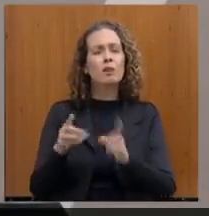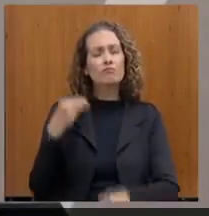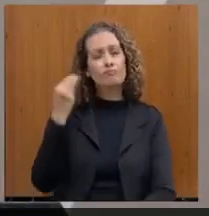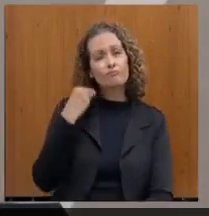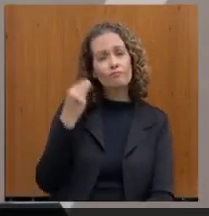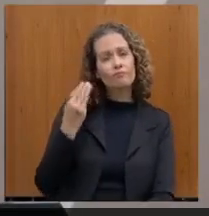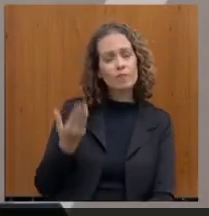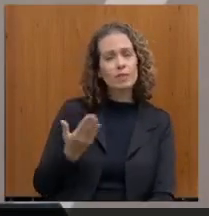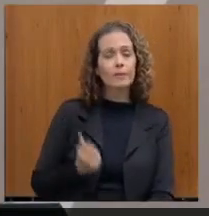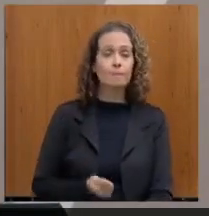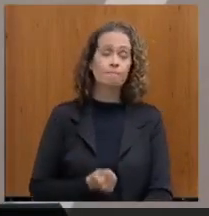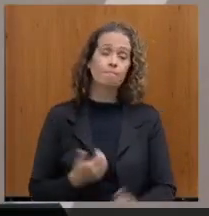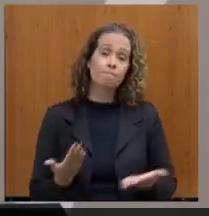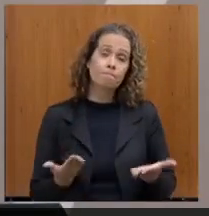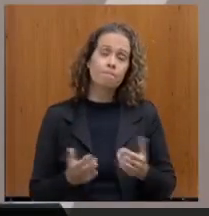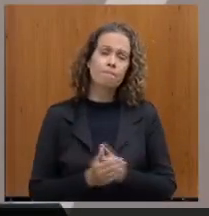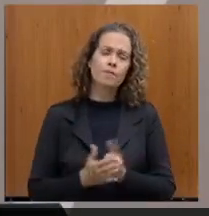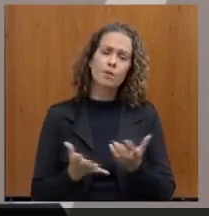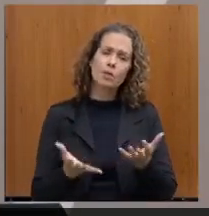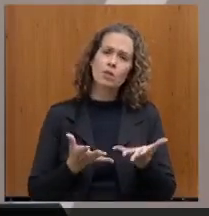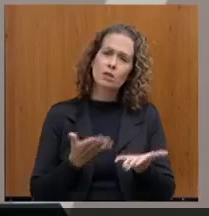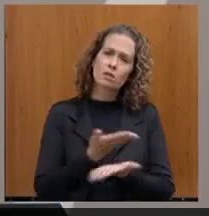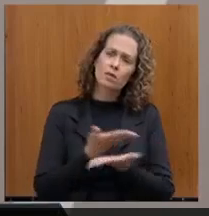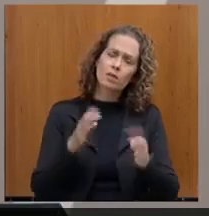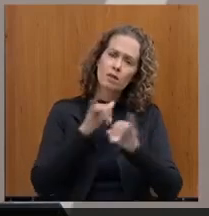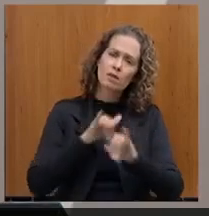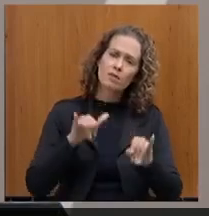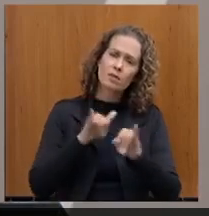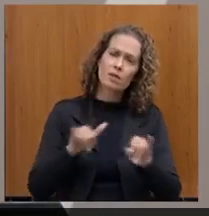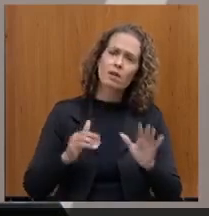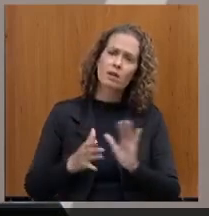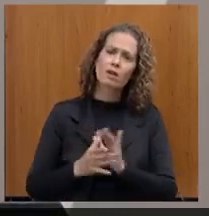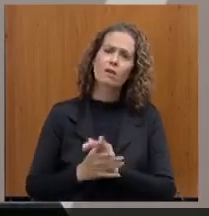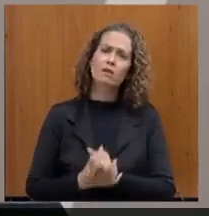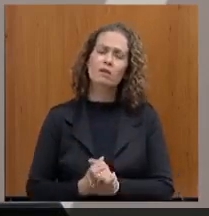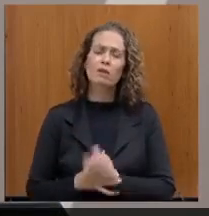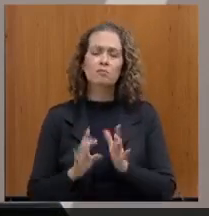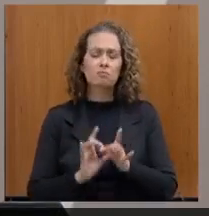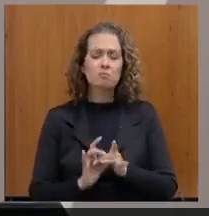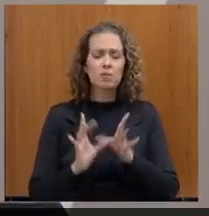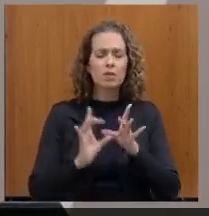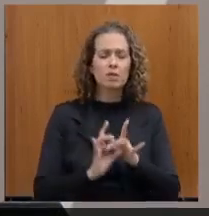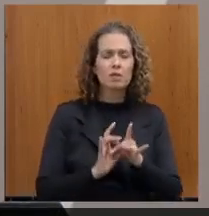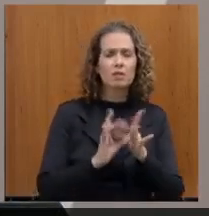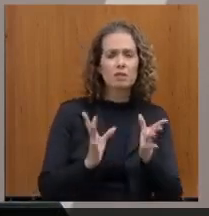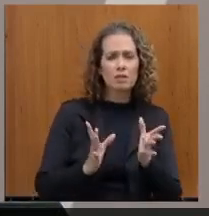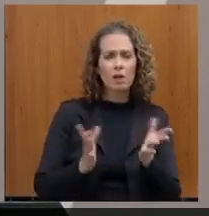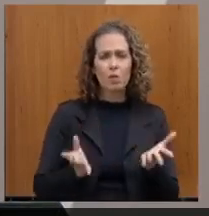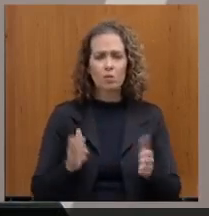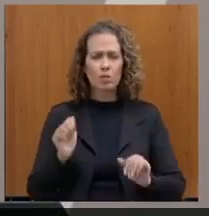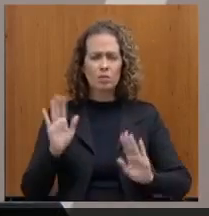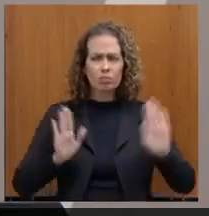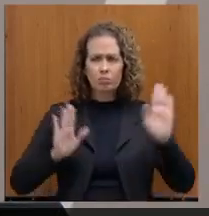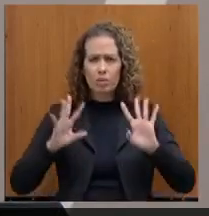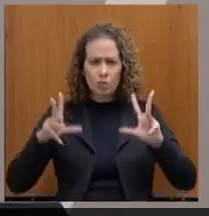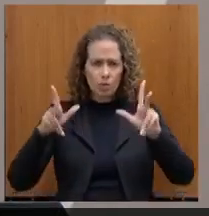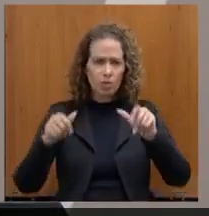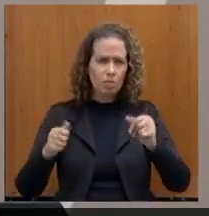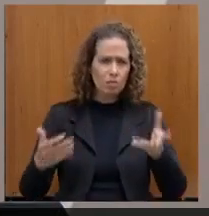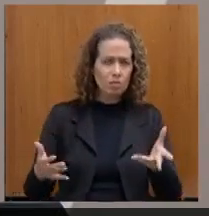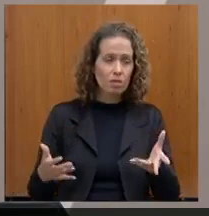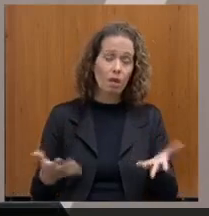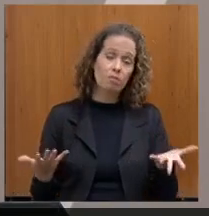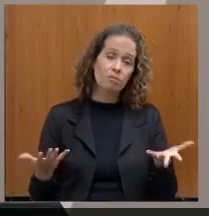Se não me engano, eu gostaria que o senhor confirmasse que toda a deliberação do CONFACS tem que ser unanimidade. Eu gostaria que o senhor deixasse